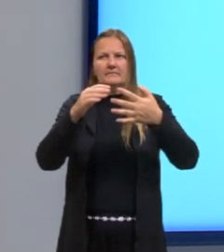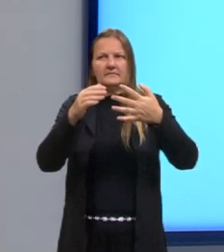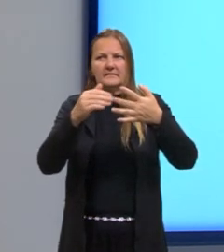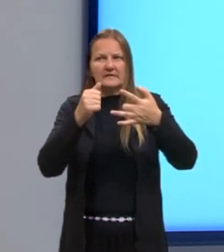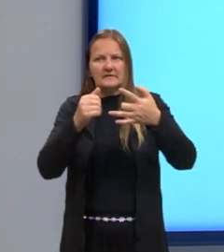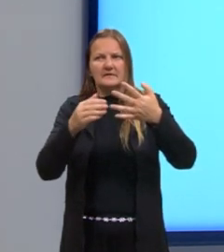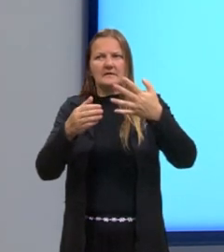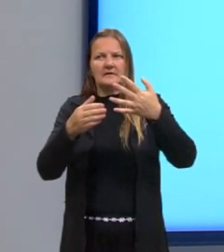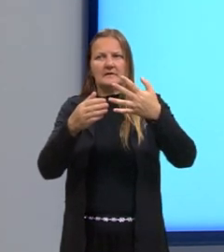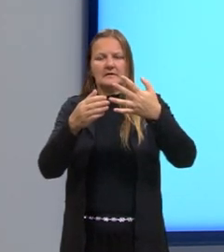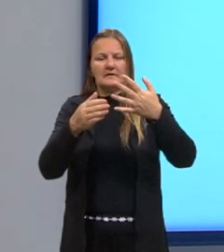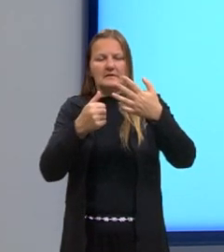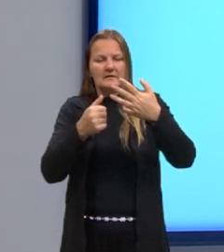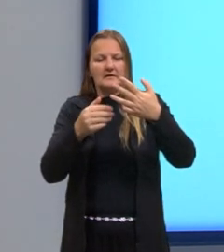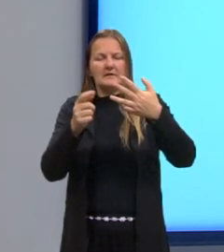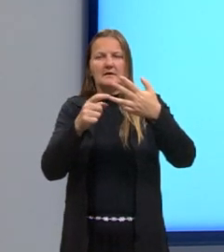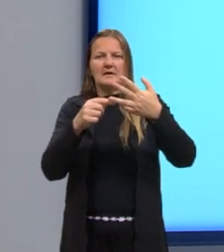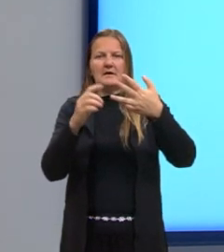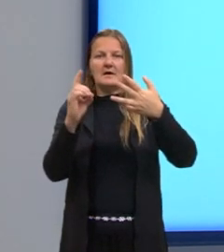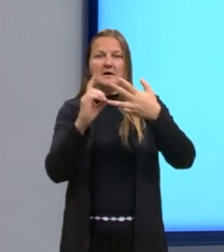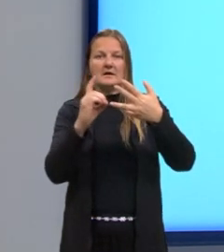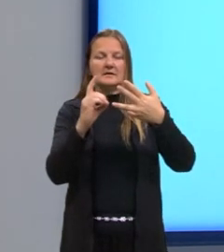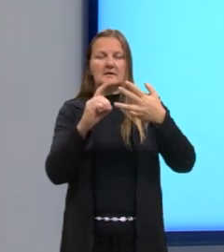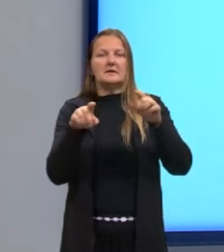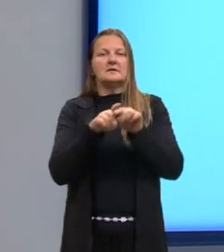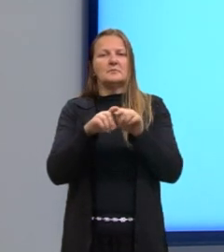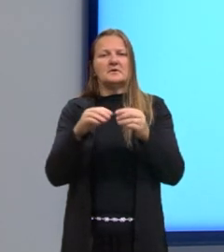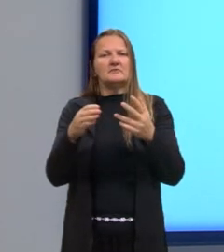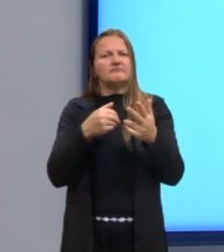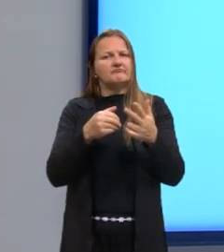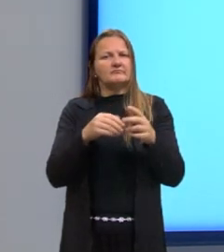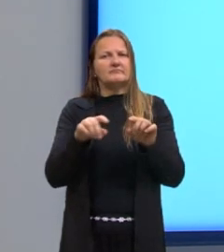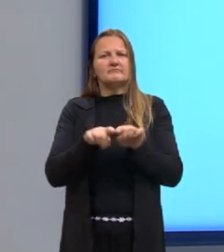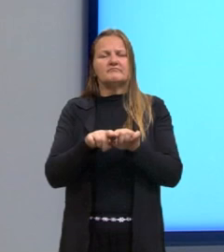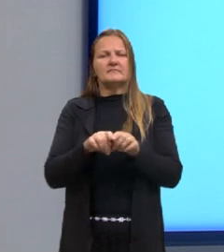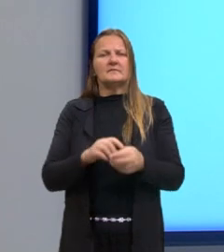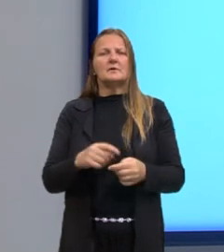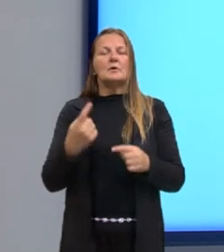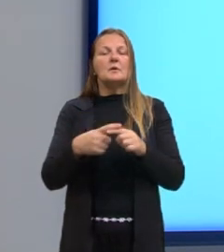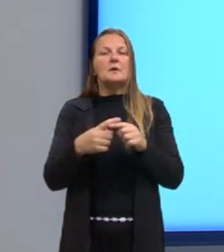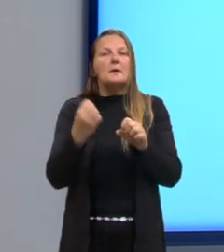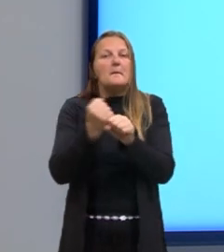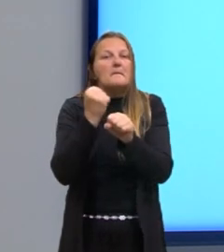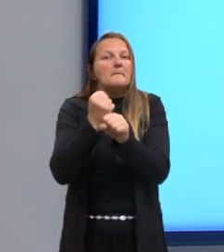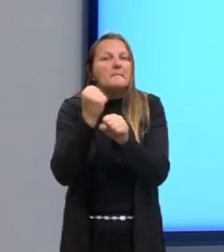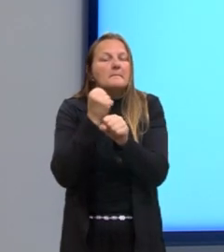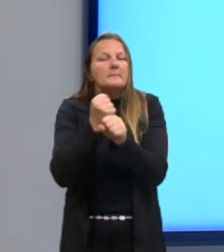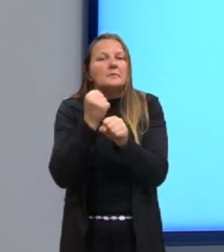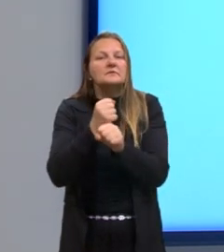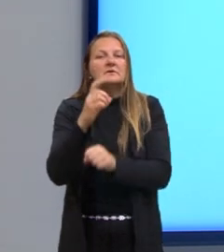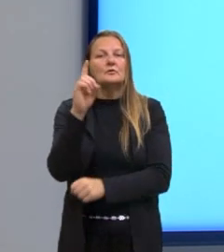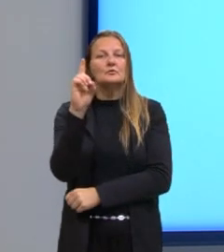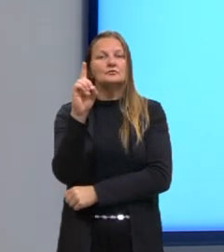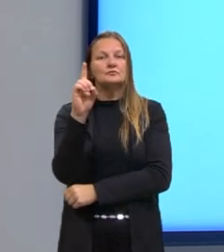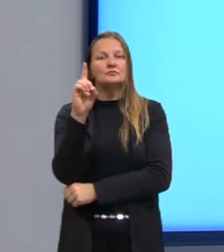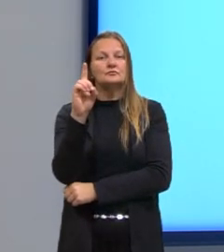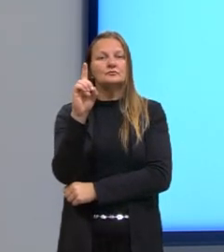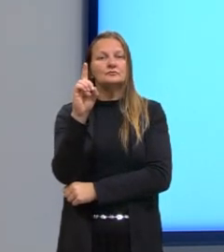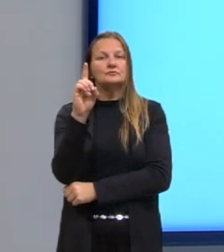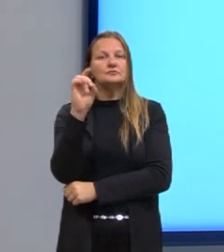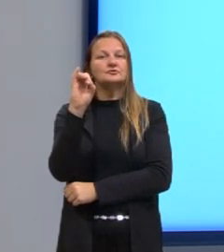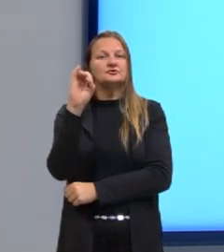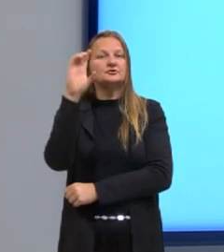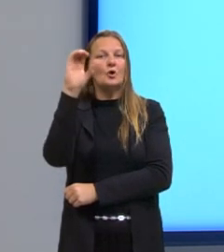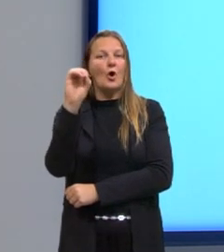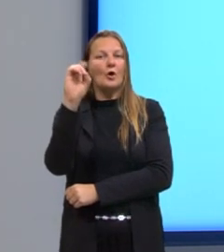Excluímos a respiração aeróbica, por quê? Porque ela vai produzir dióxido de carbono em água. Não